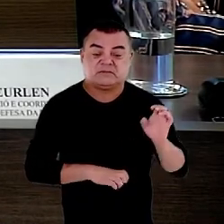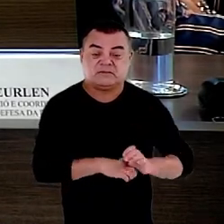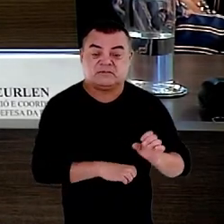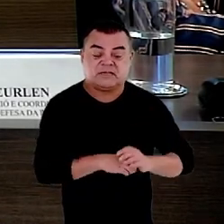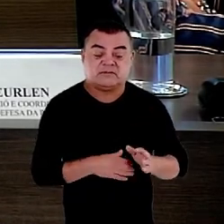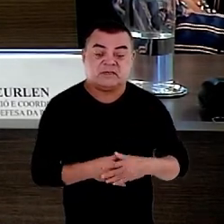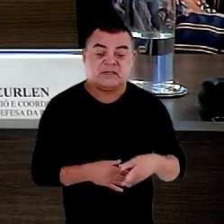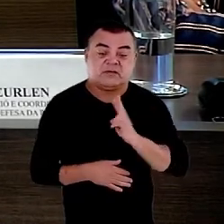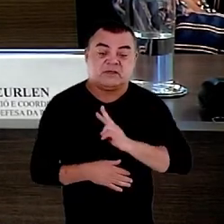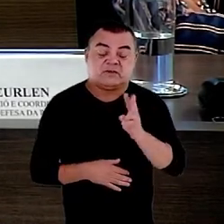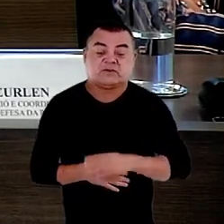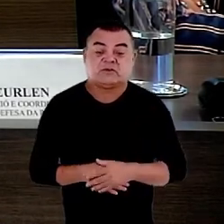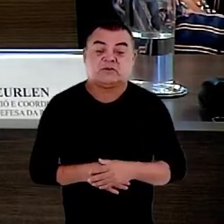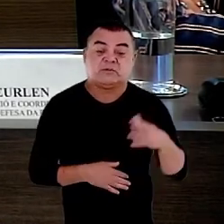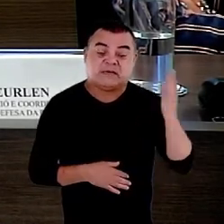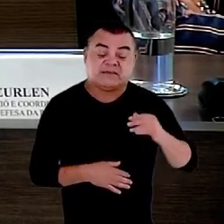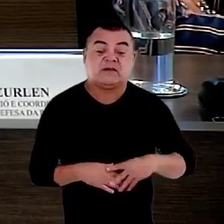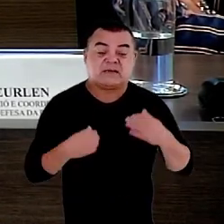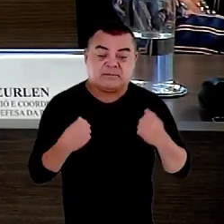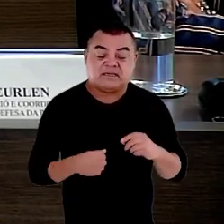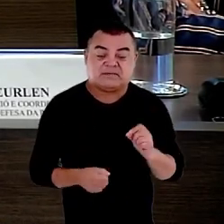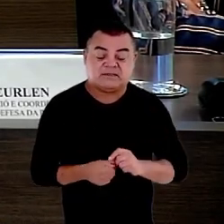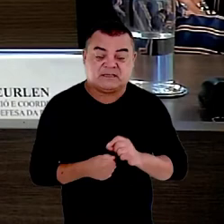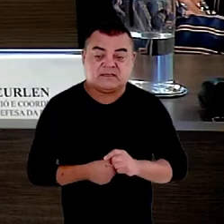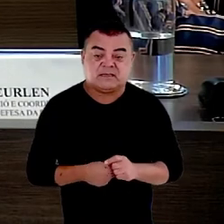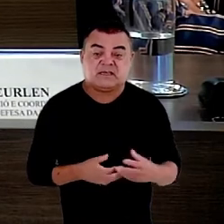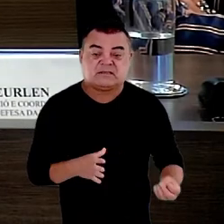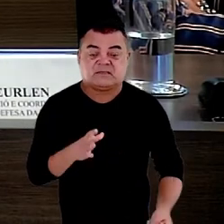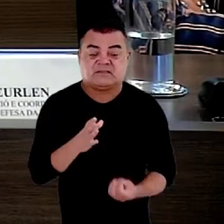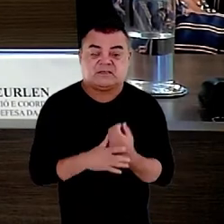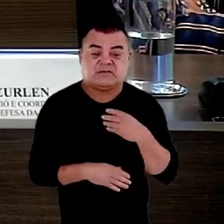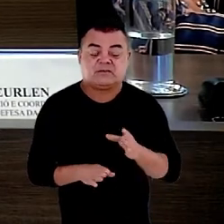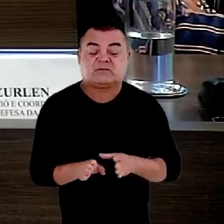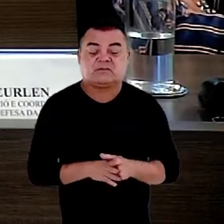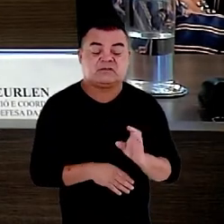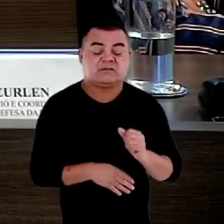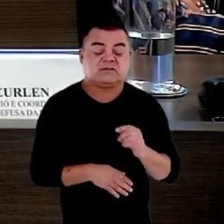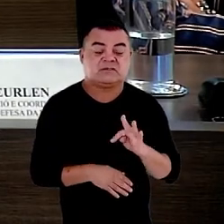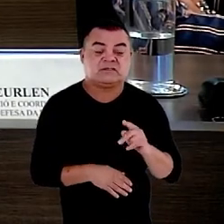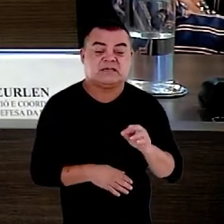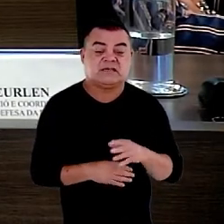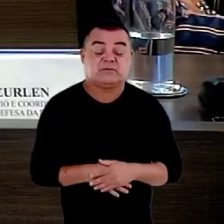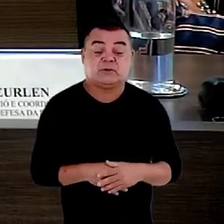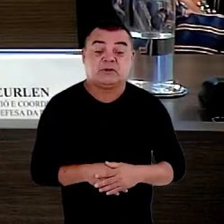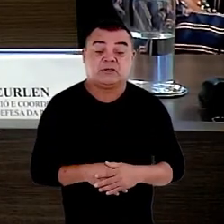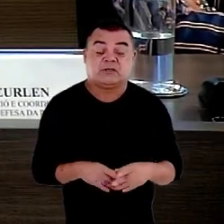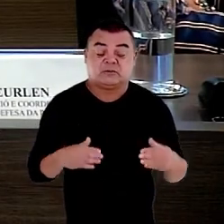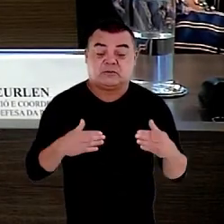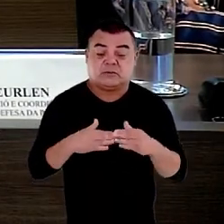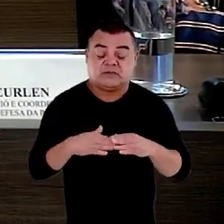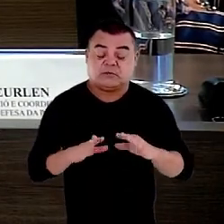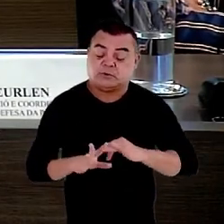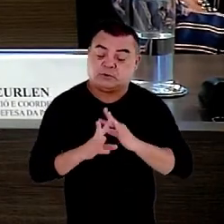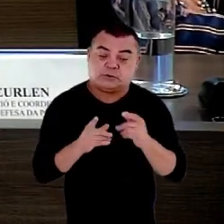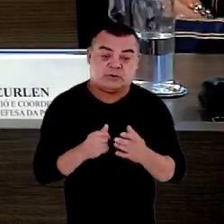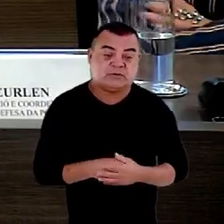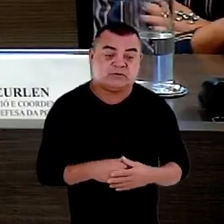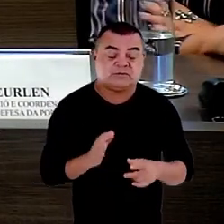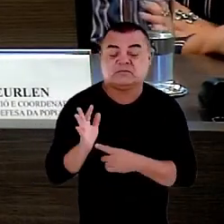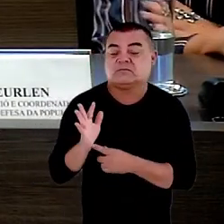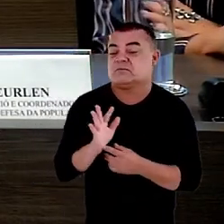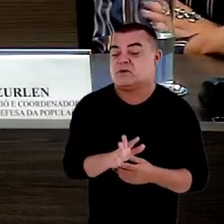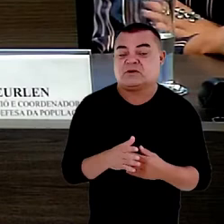essa iniciativa do conselheiro Otávio secundada por todos que estavam aqui como conselheiros também demonstra